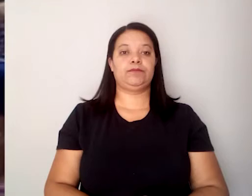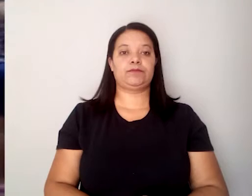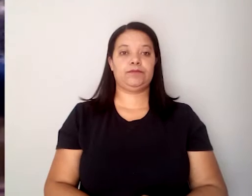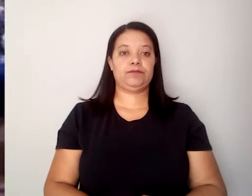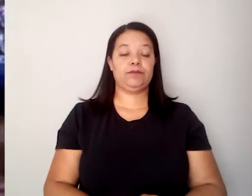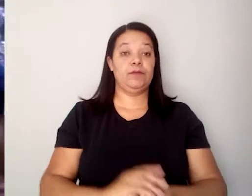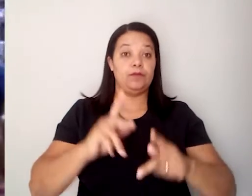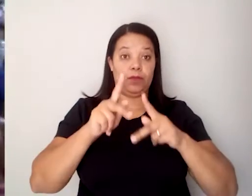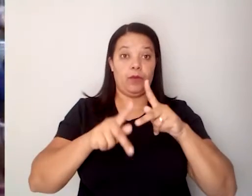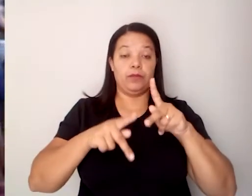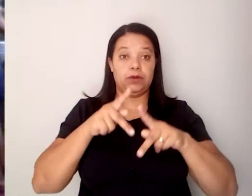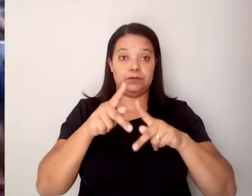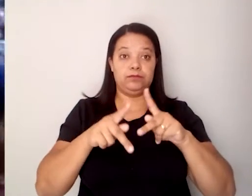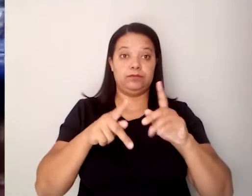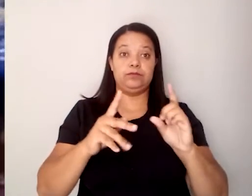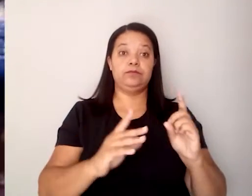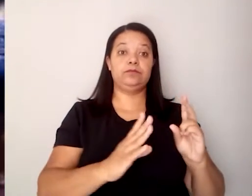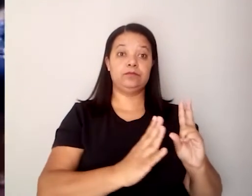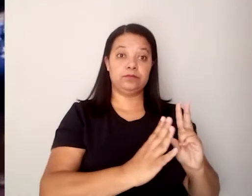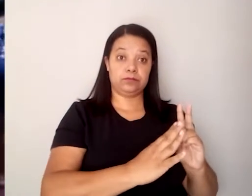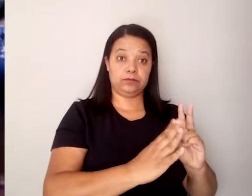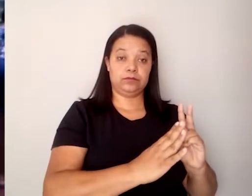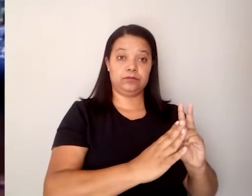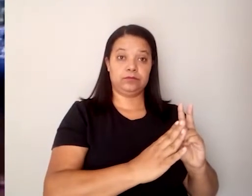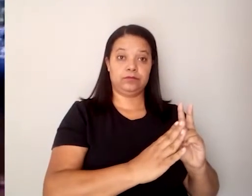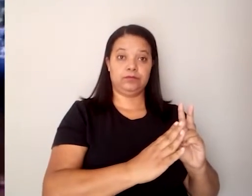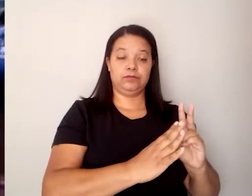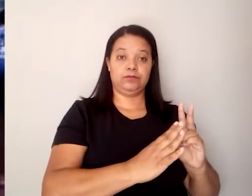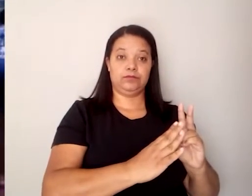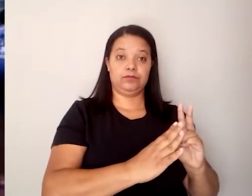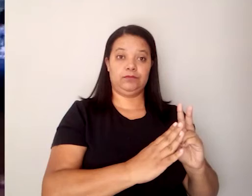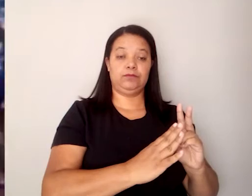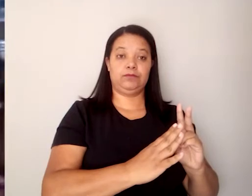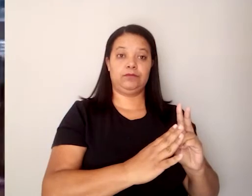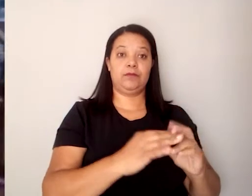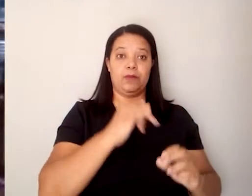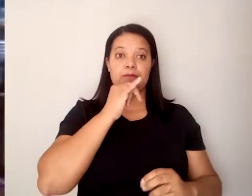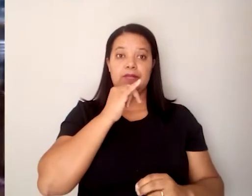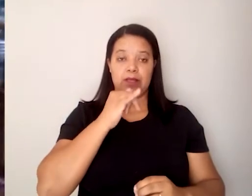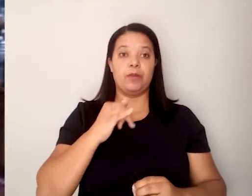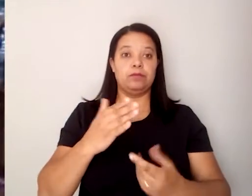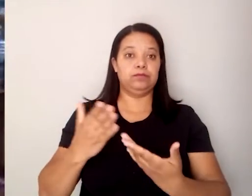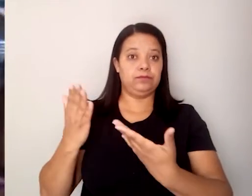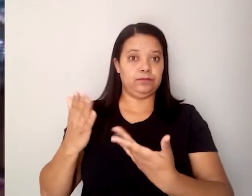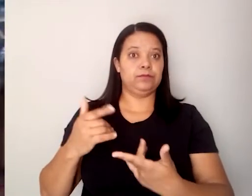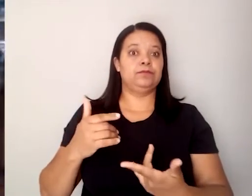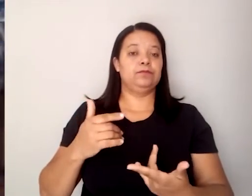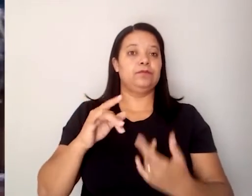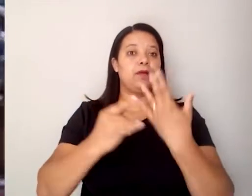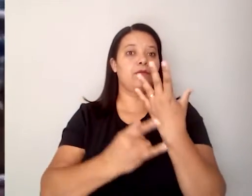Desses povos que nós chamamos, eu mesma na Faculdade de Letras da UFMG,